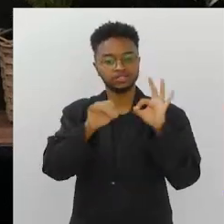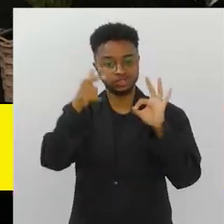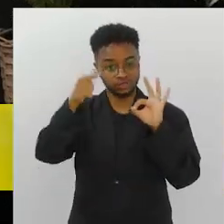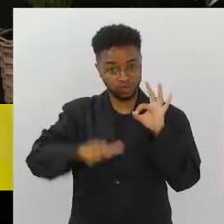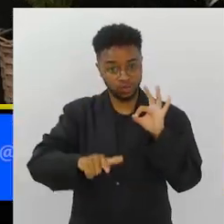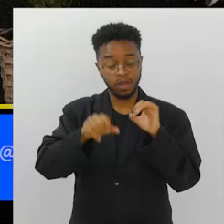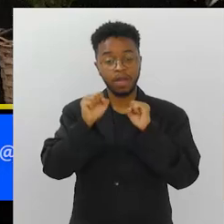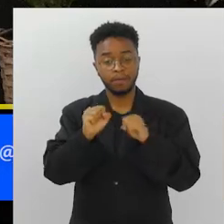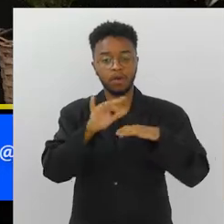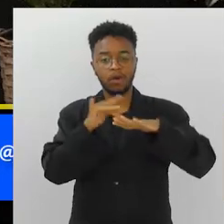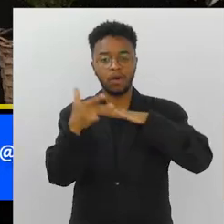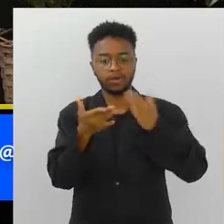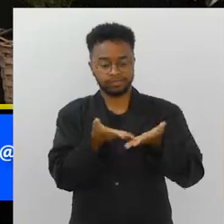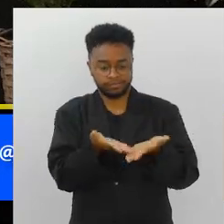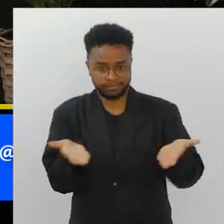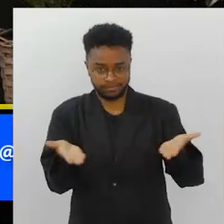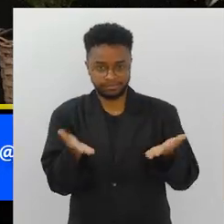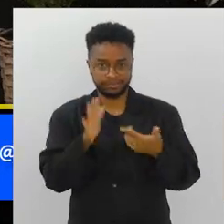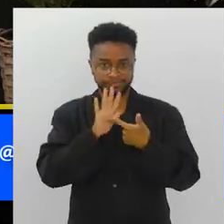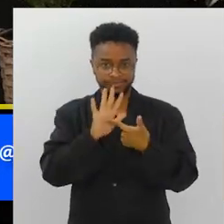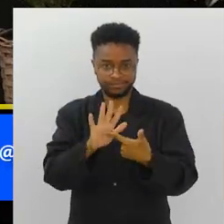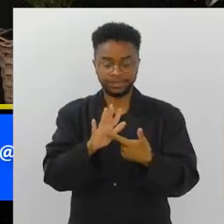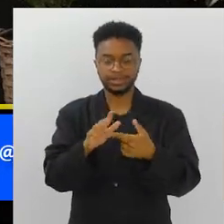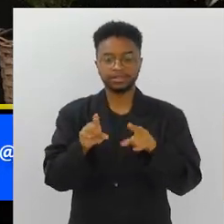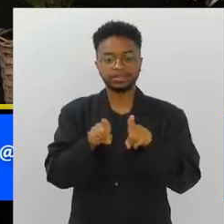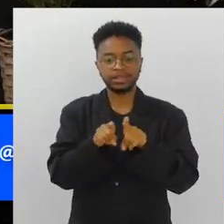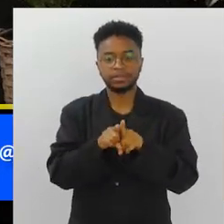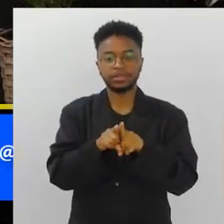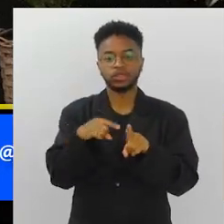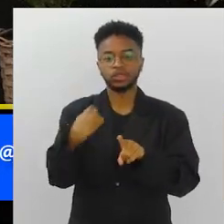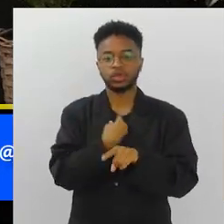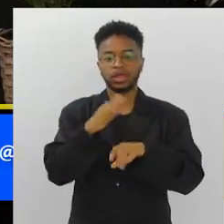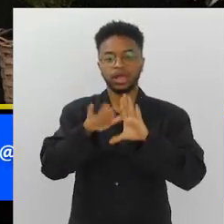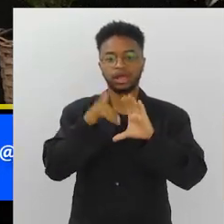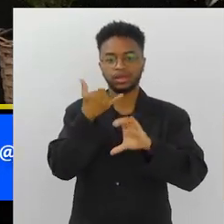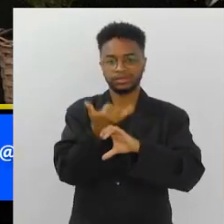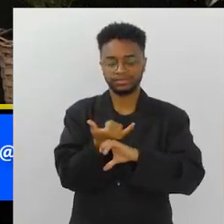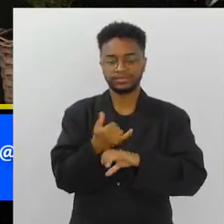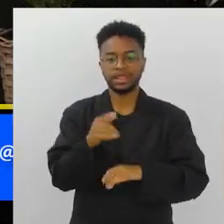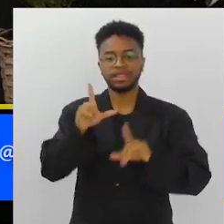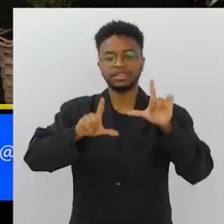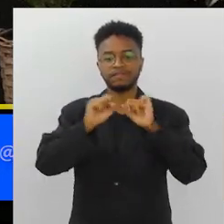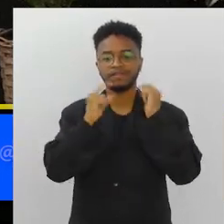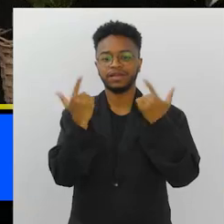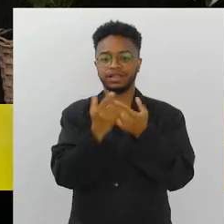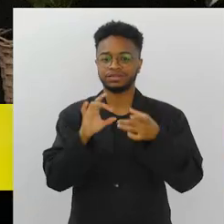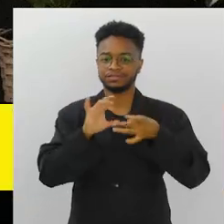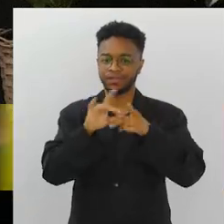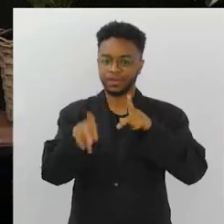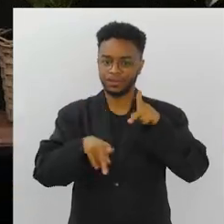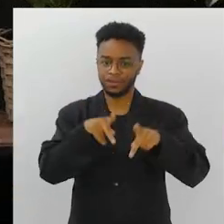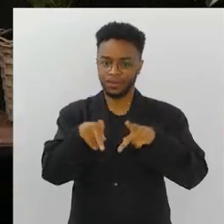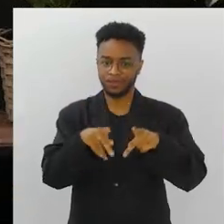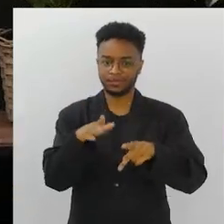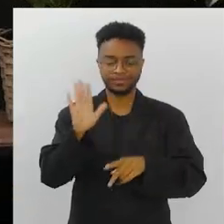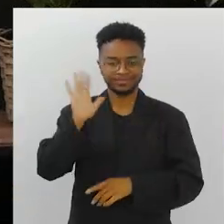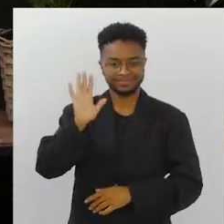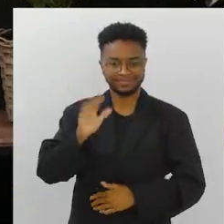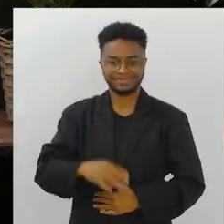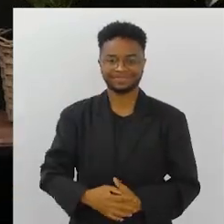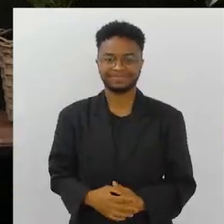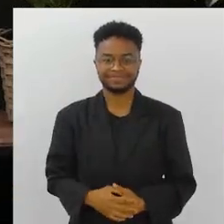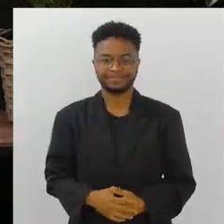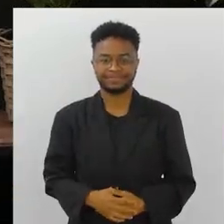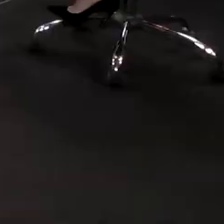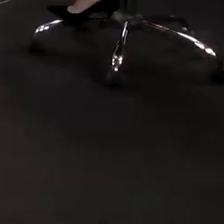rever esse programa, acesse as nossas redes sociais e o nosso YouTube. TV Alerj, o canal do povo.